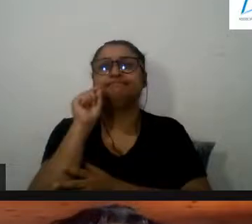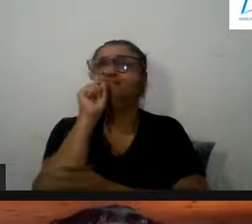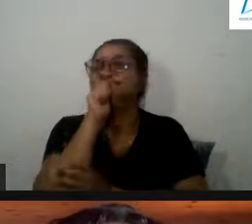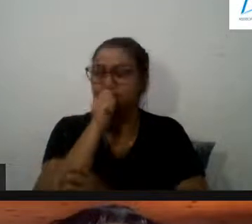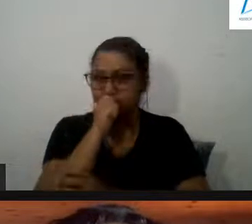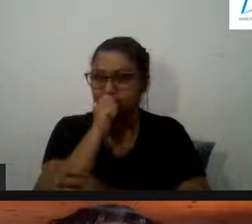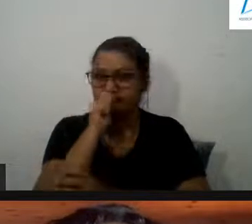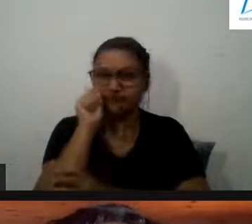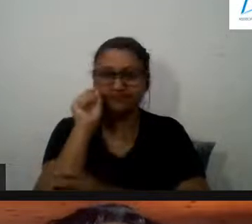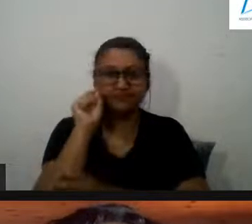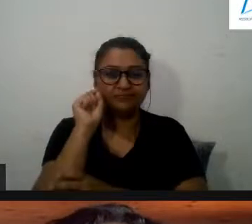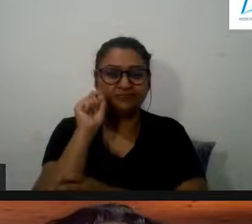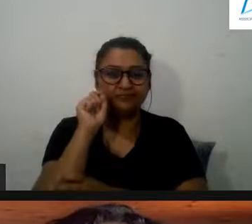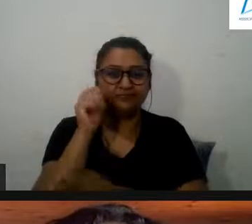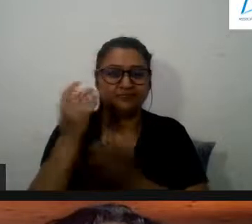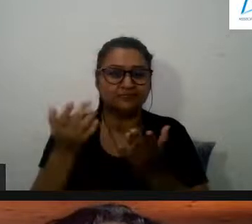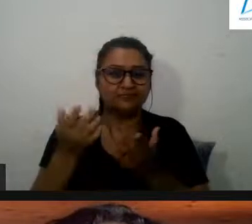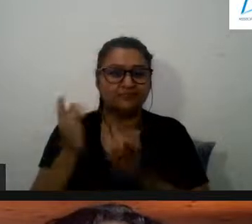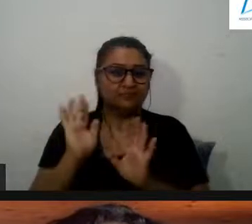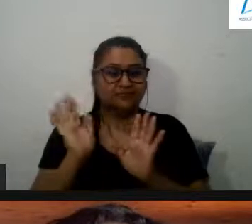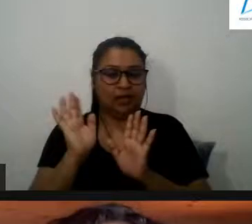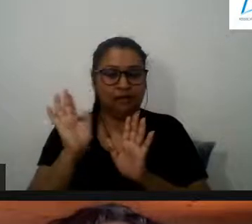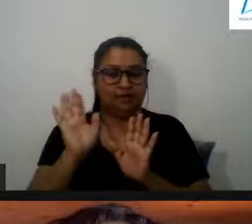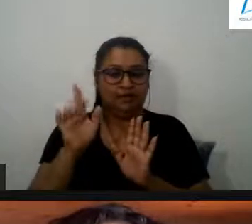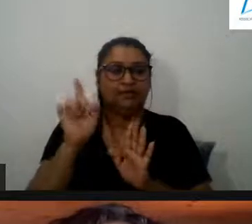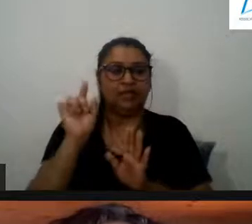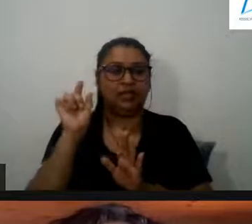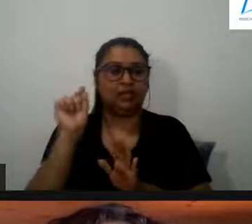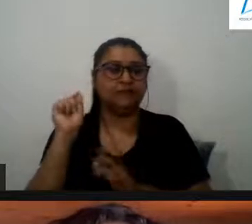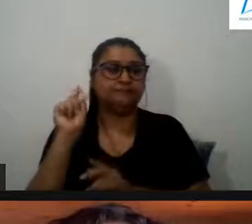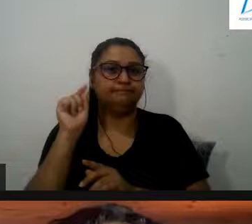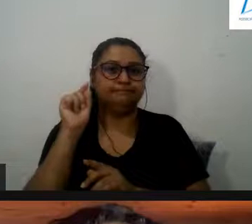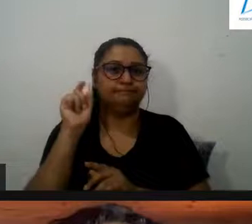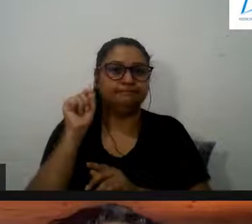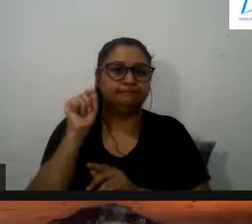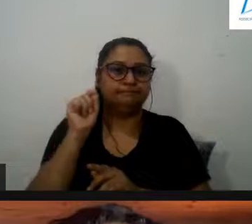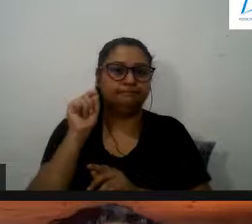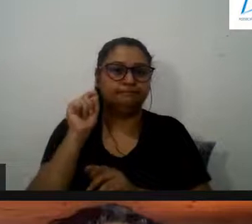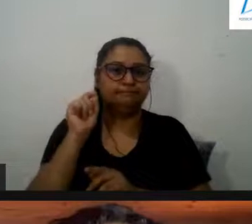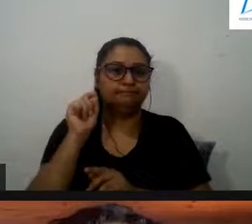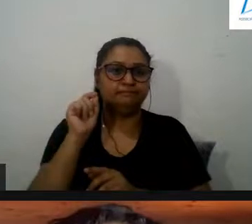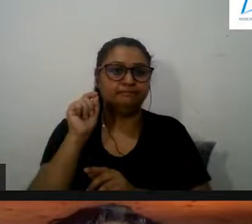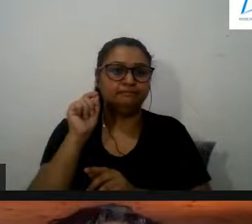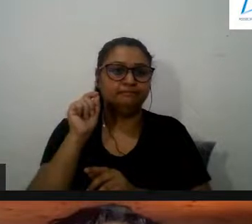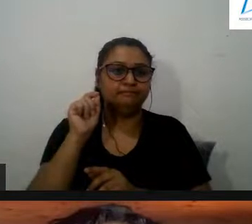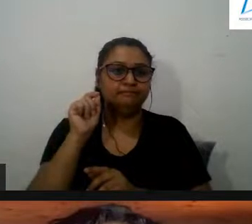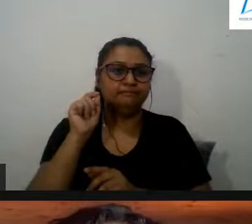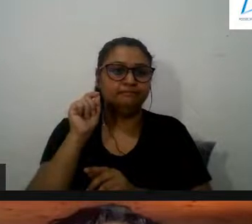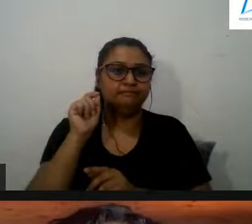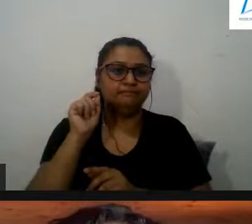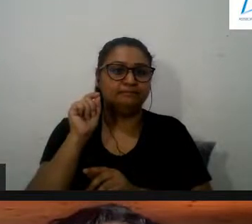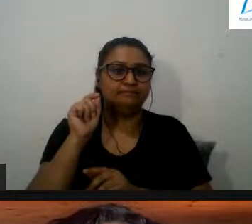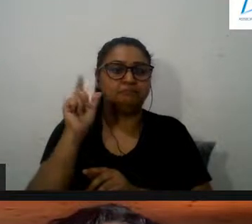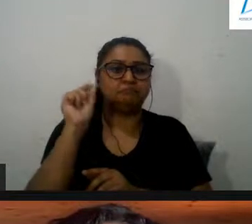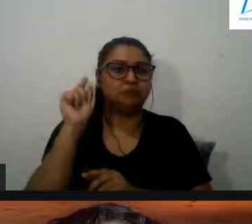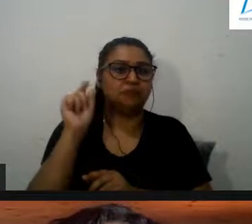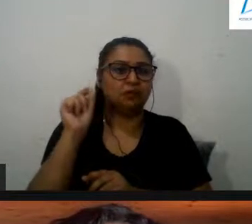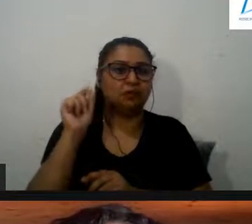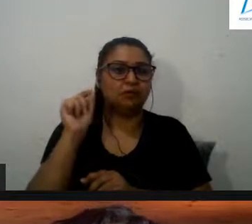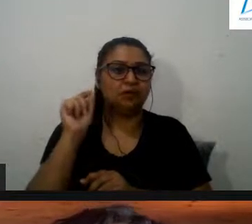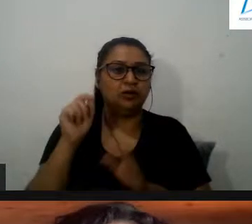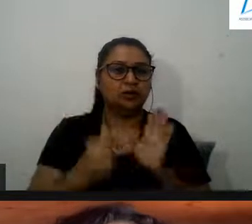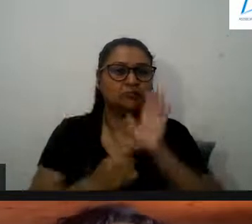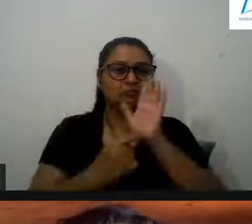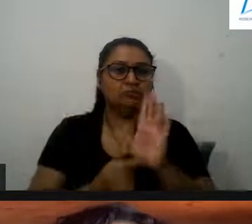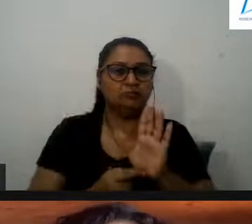se calhar é forçado mas eu acho que não é eu vou buscar a ideia do salto do salto do Vigotsky do salto qualitativo do biológico